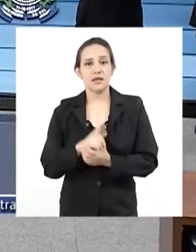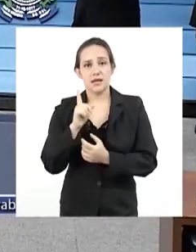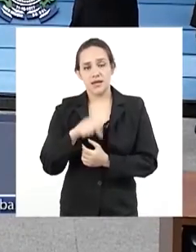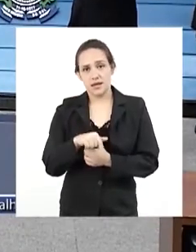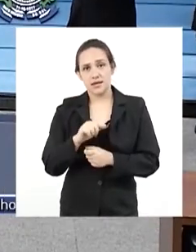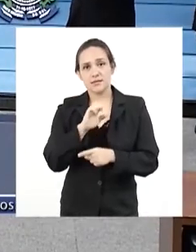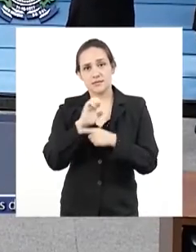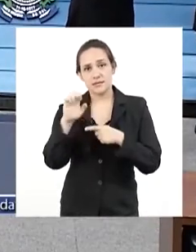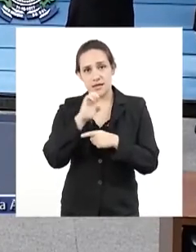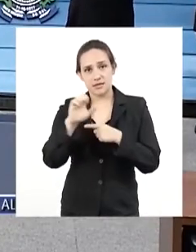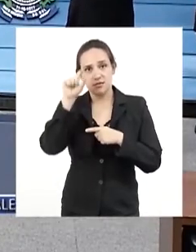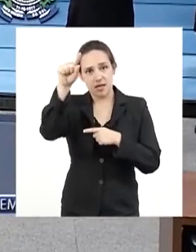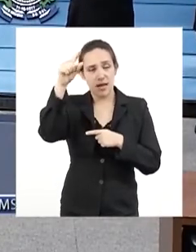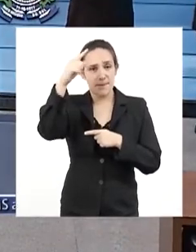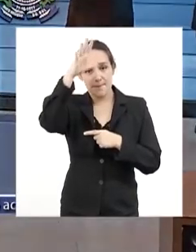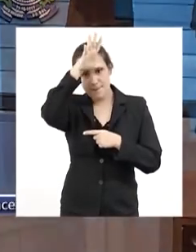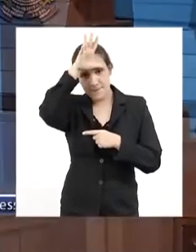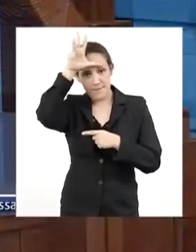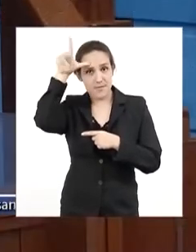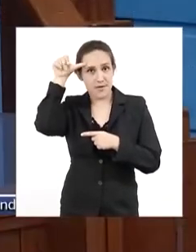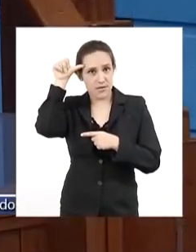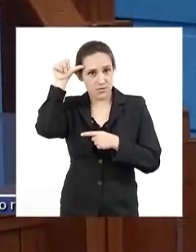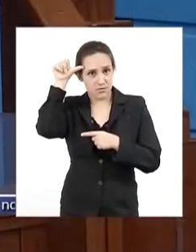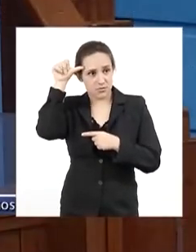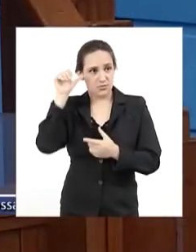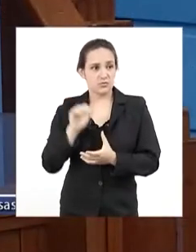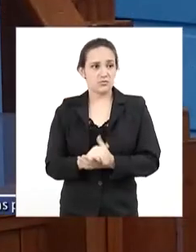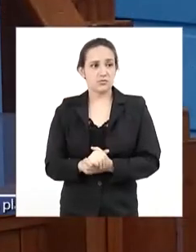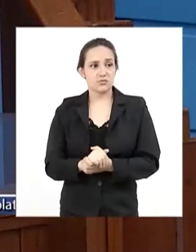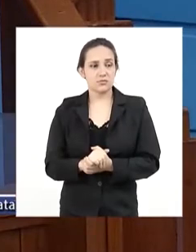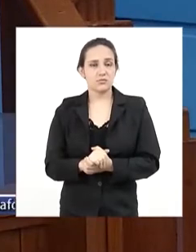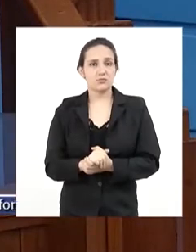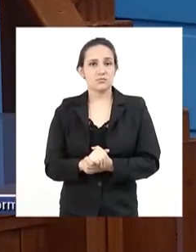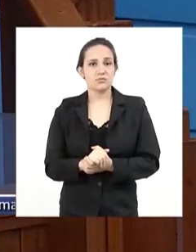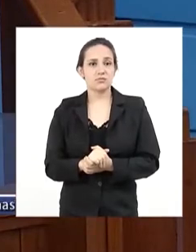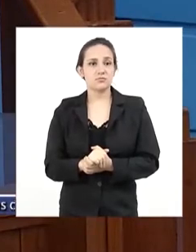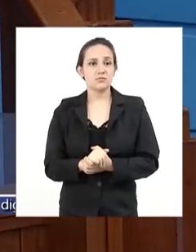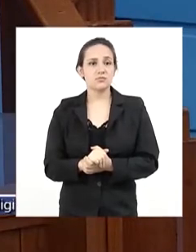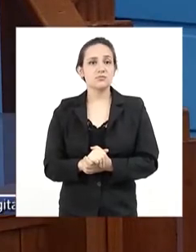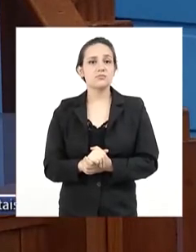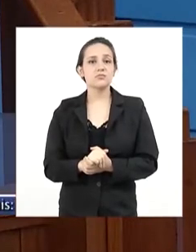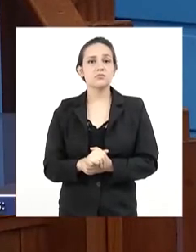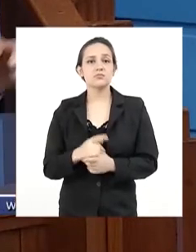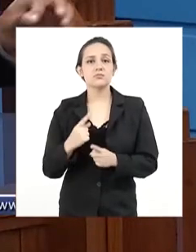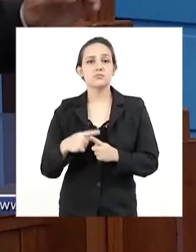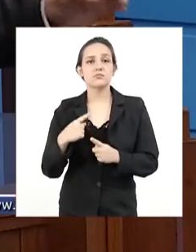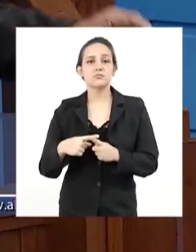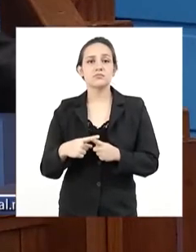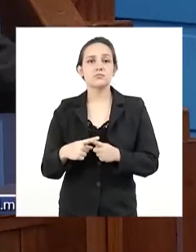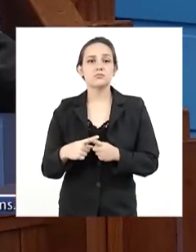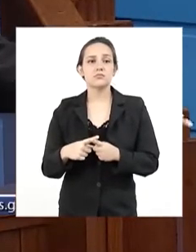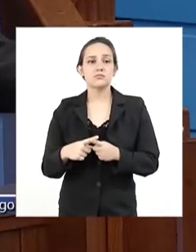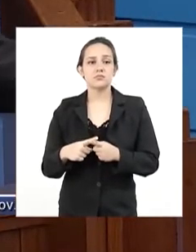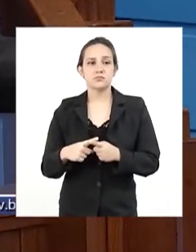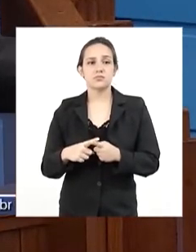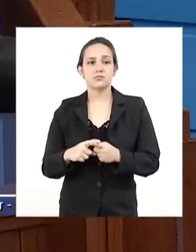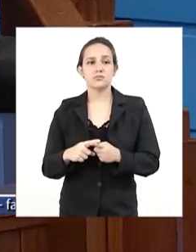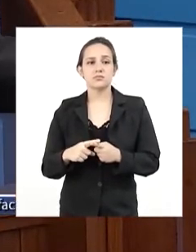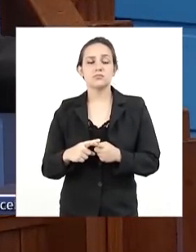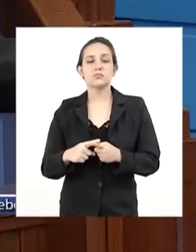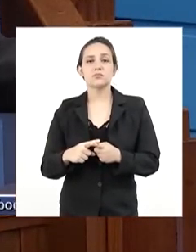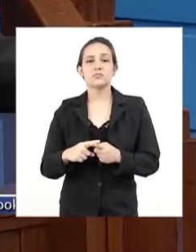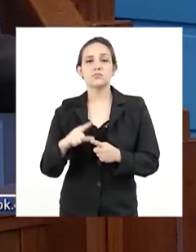sobre a questão do grande debate também naquele estado do